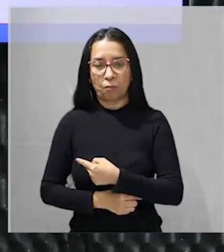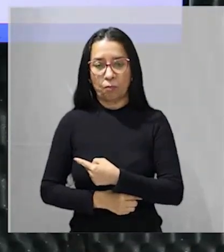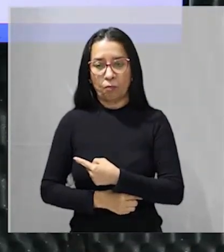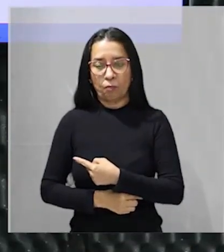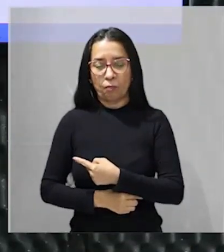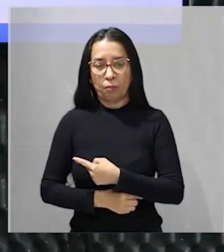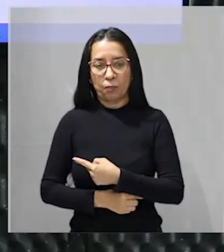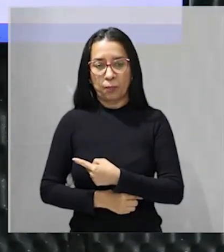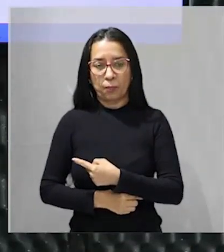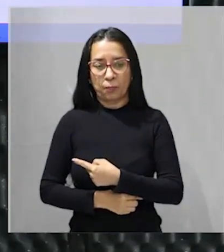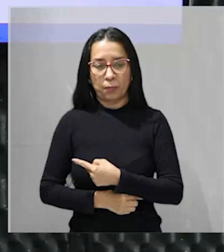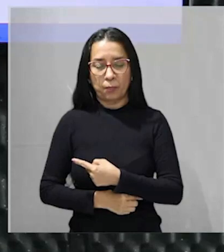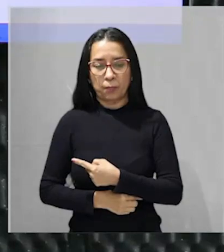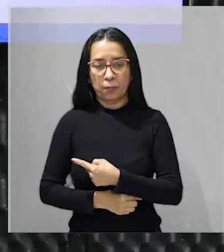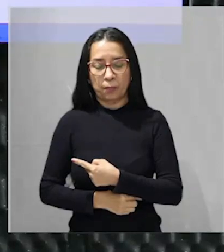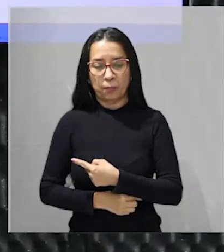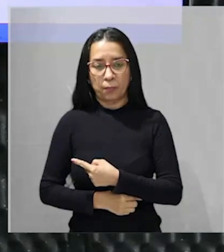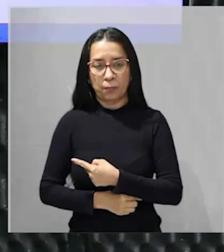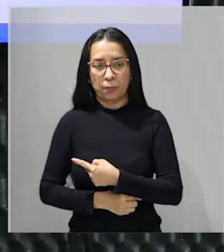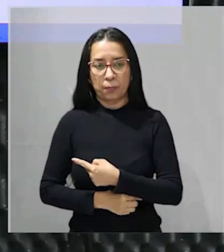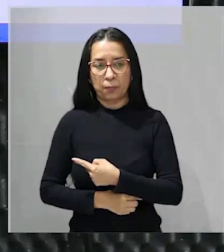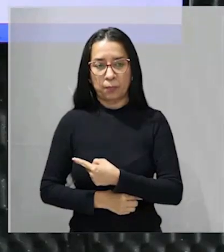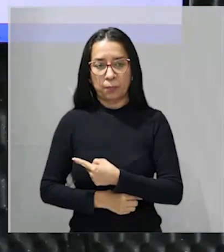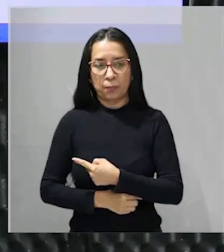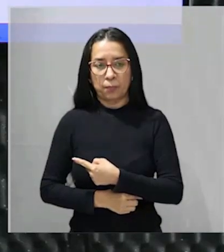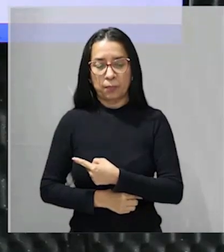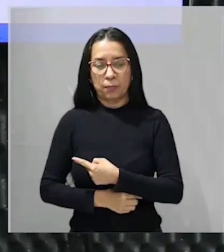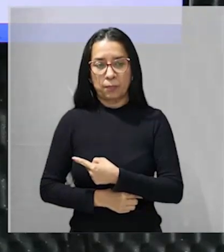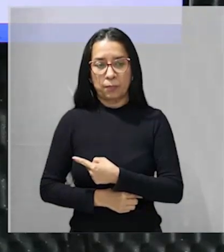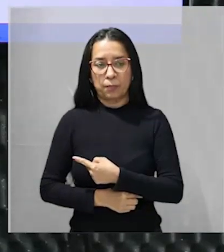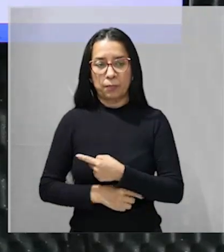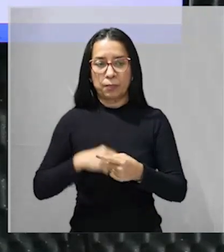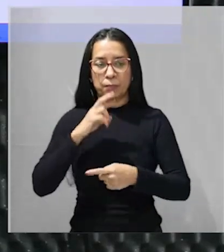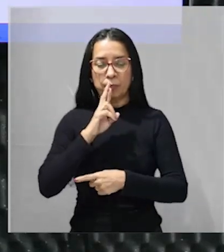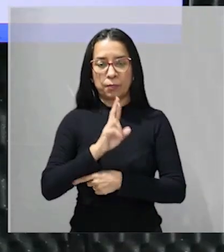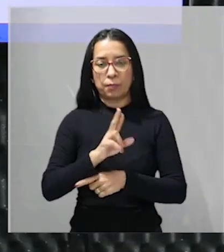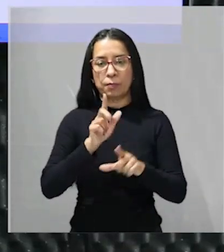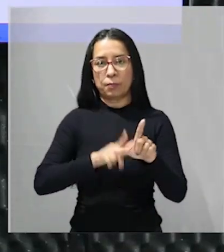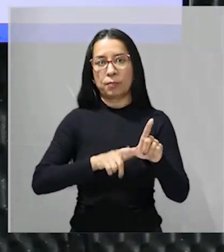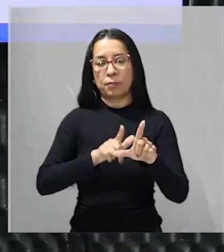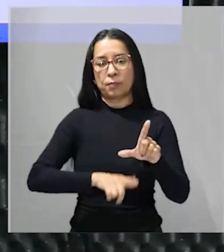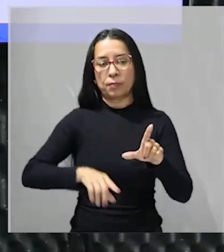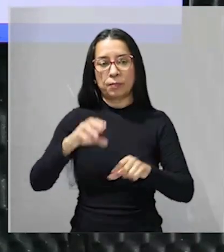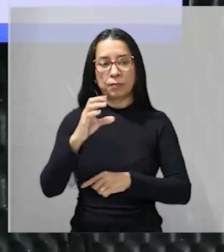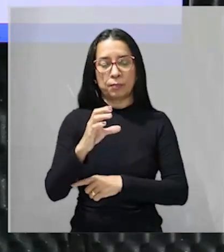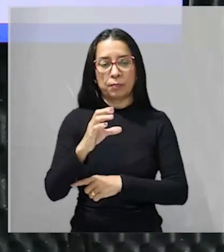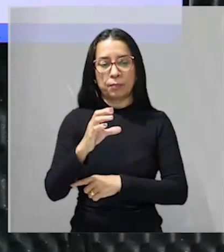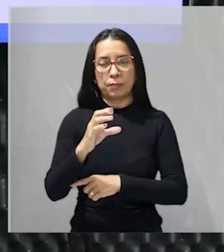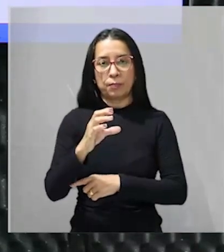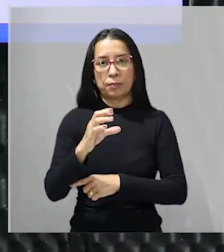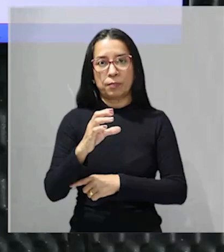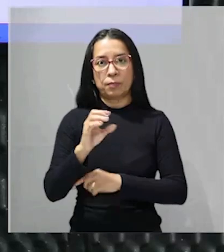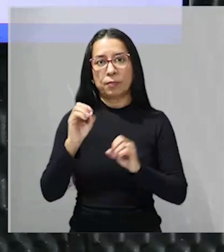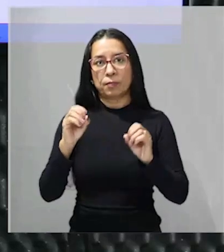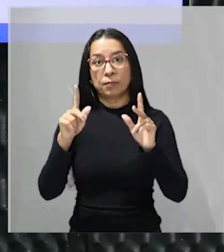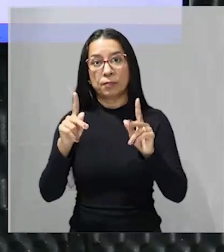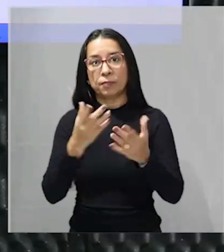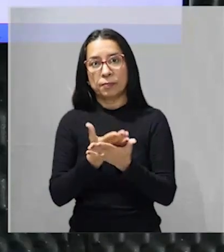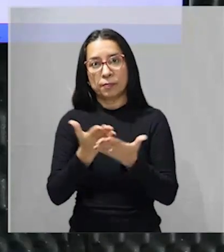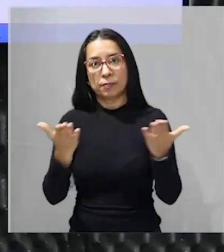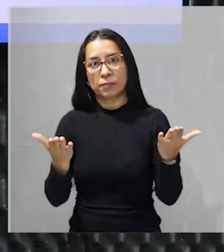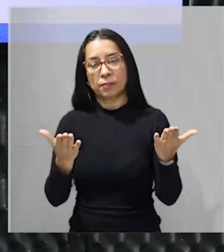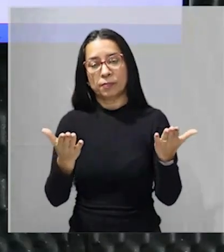por outras nações ou estados escravagistas então resposta letra C de casa ok galera